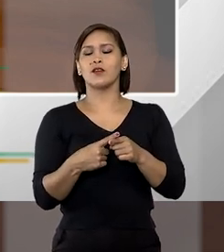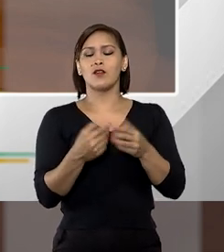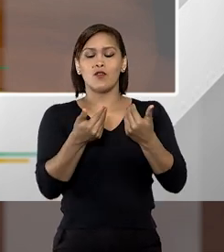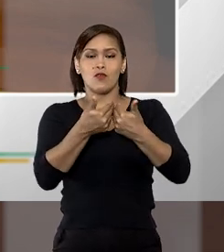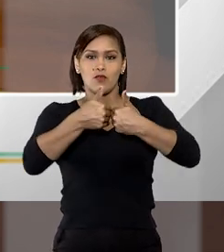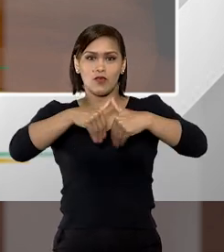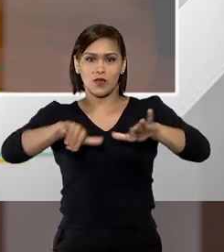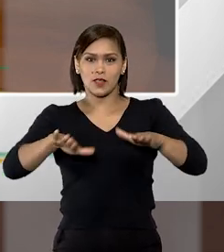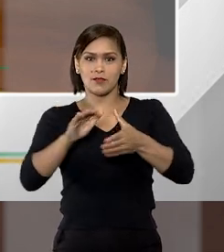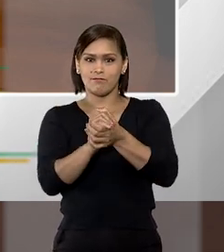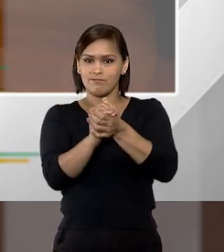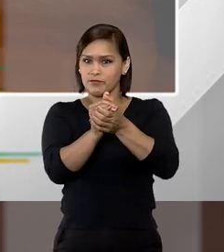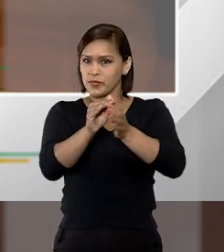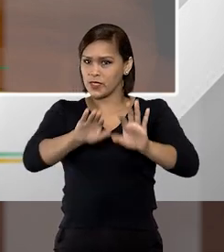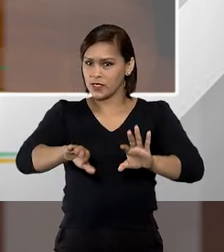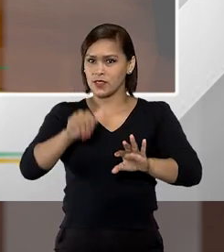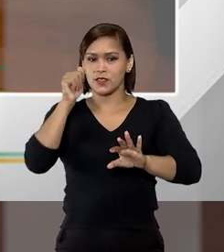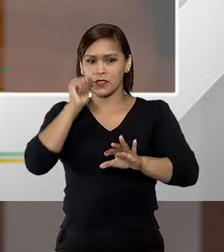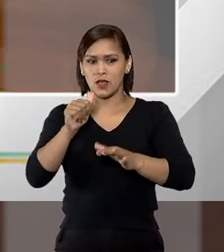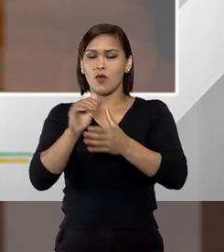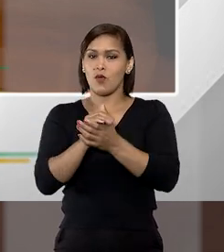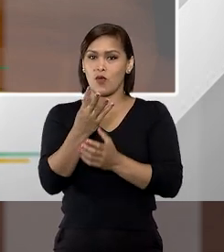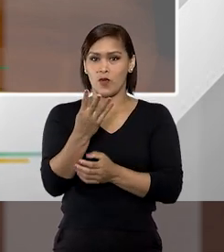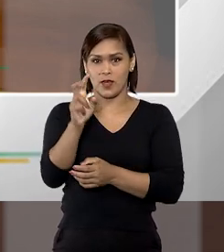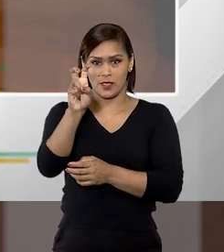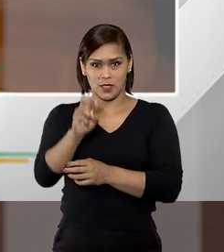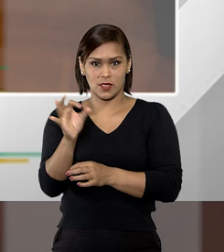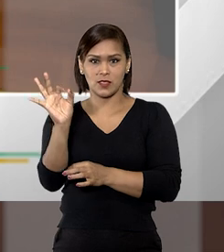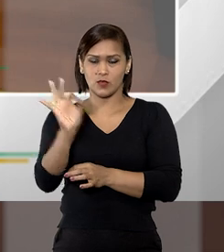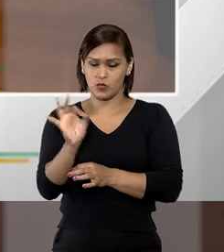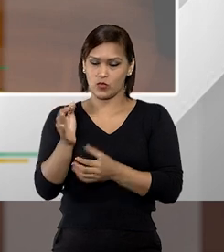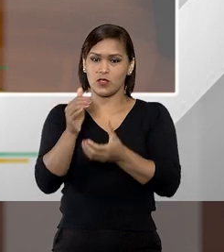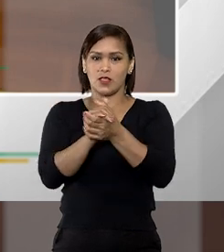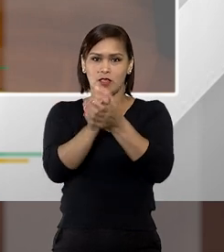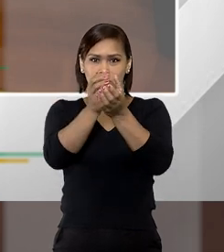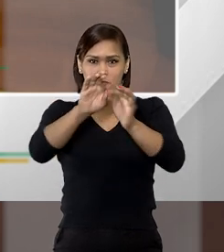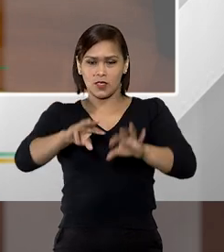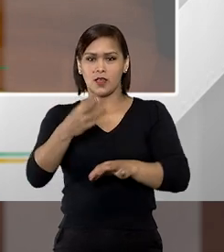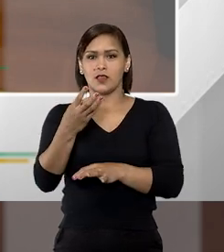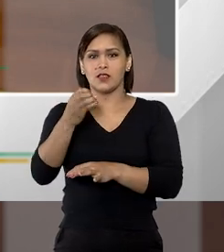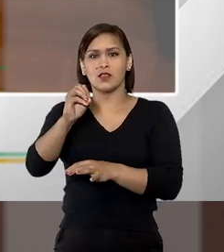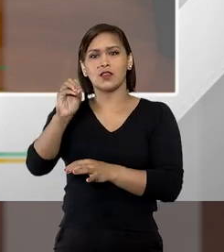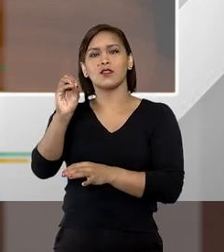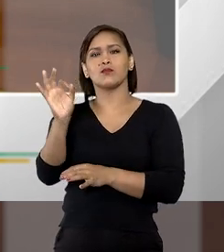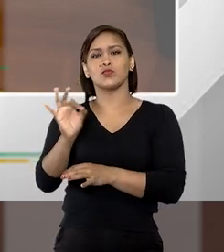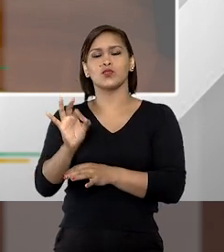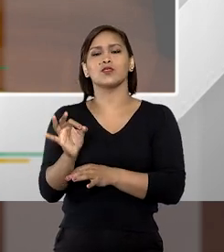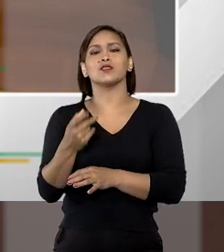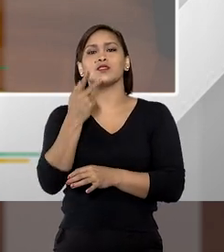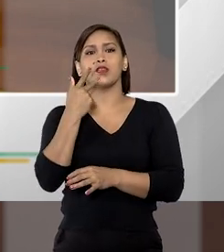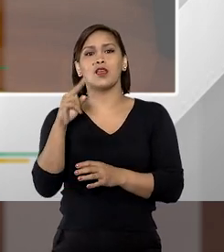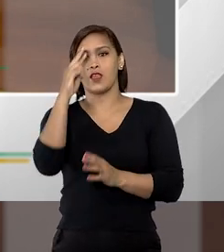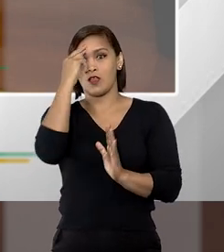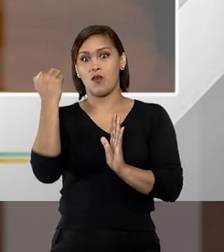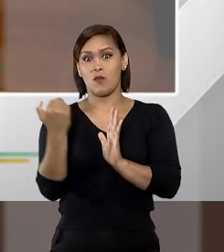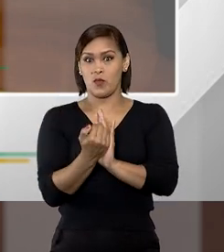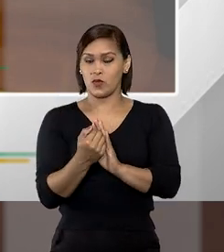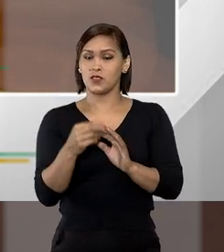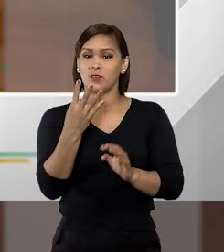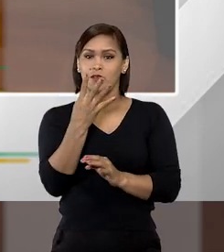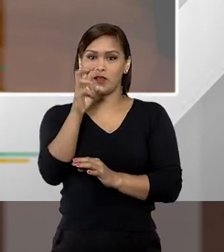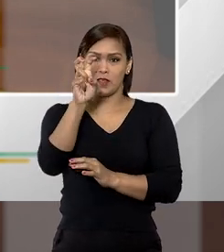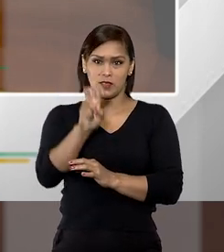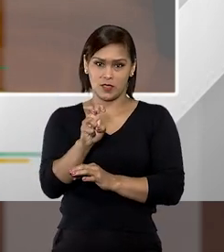separação, né, na verdade é o contrário, 45% é a separação e 30% que é o sentimento de pós-se, tá, então 45